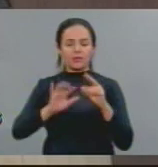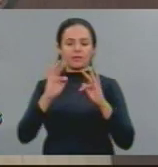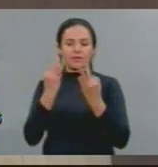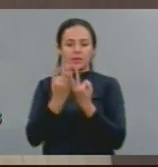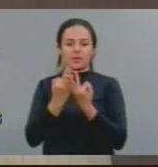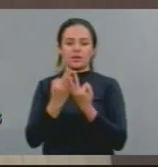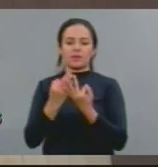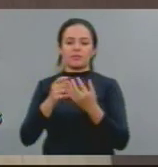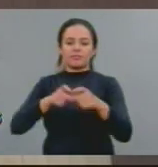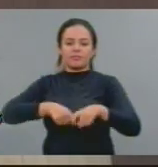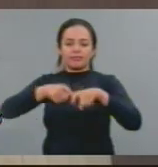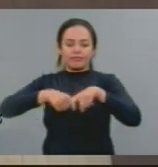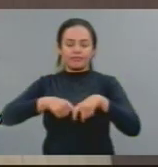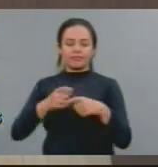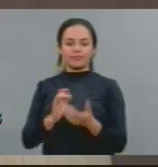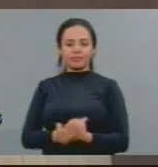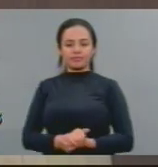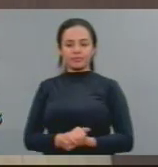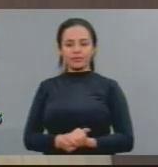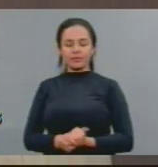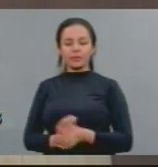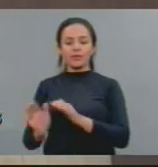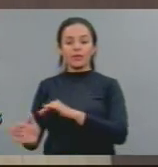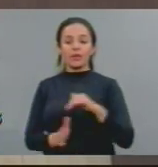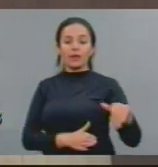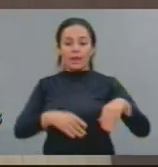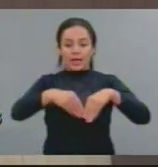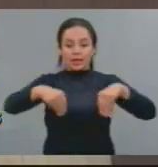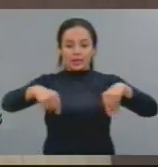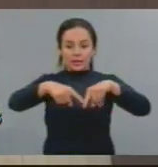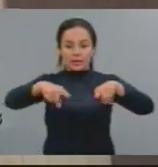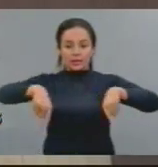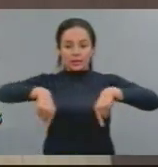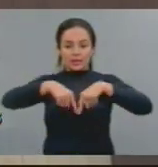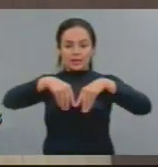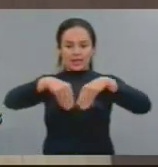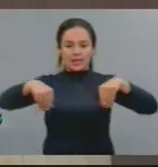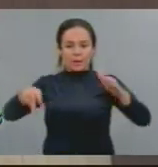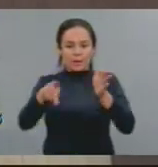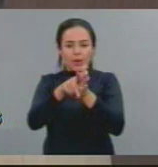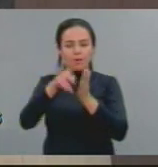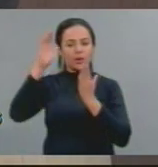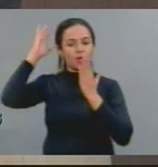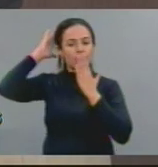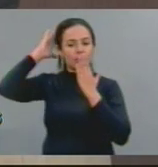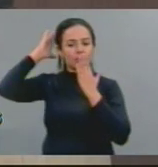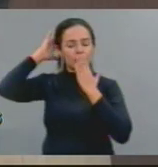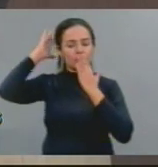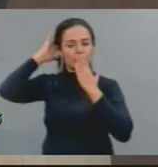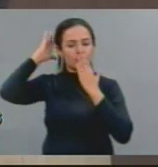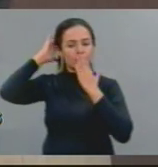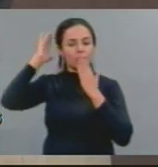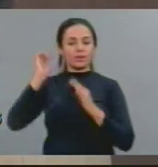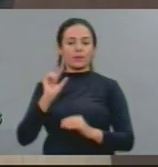As terras indígenas, completamente obstacularizadas.